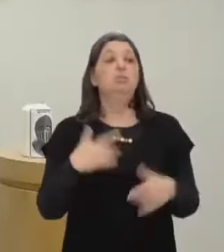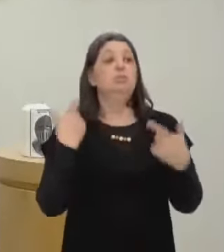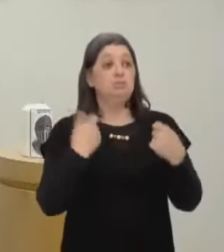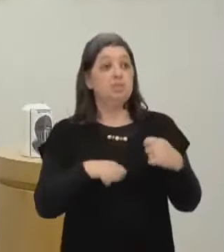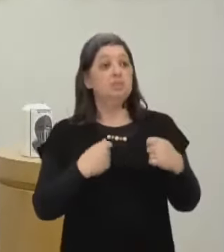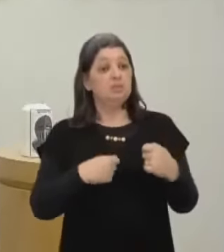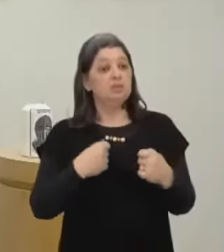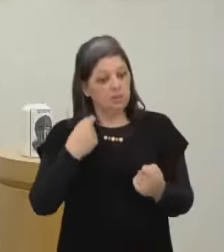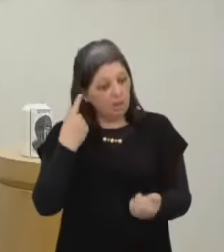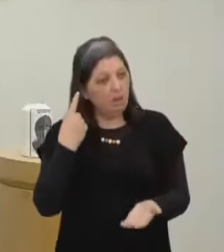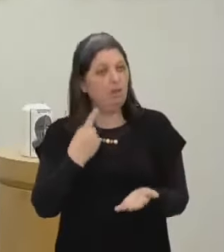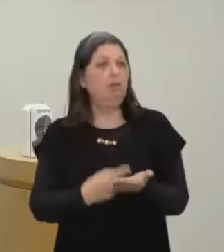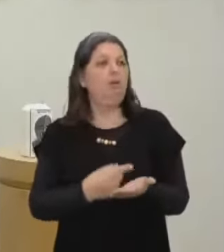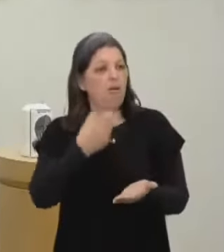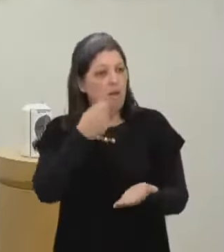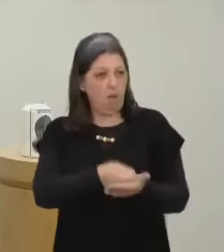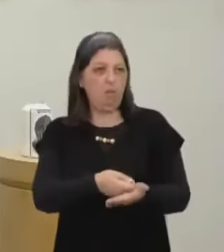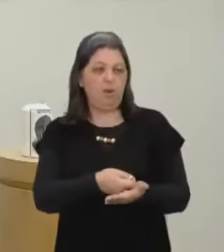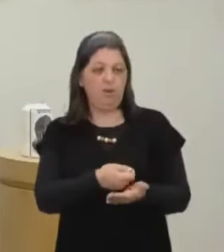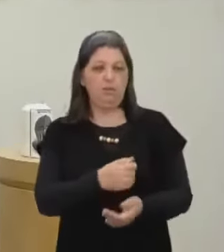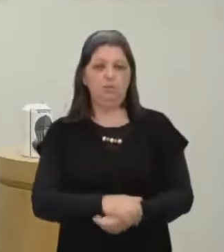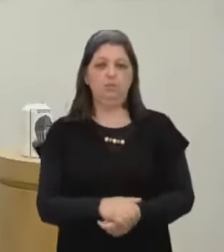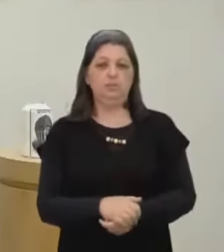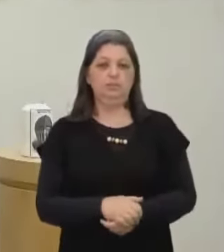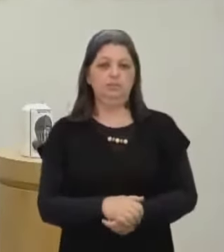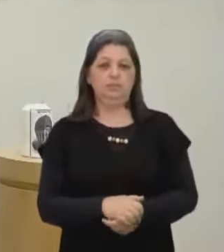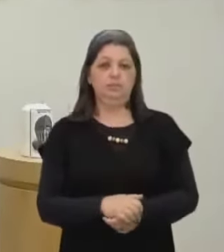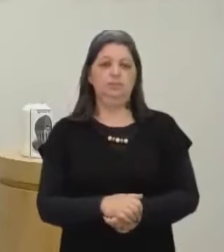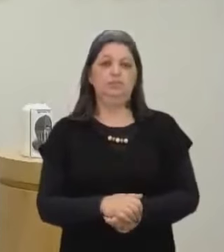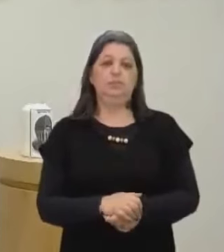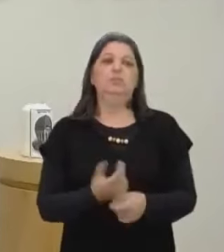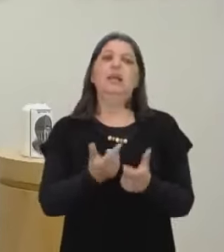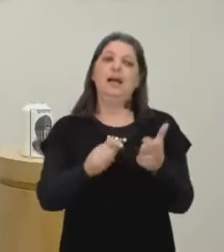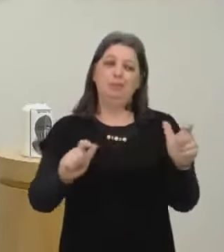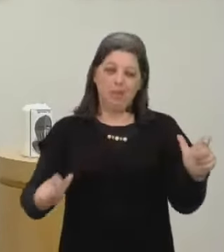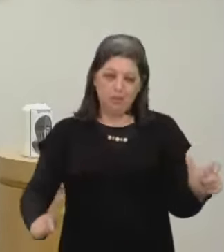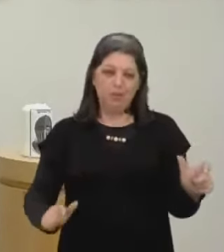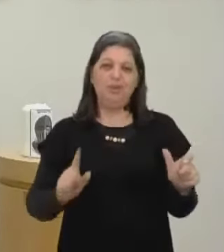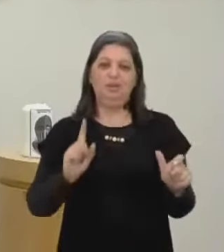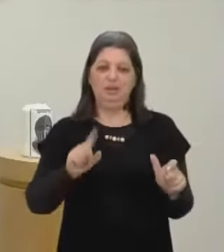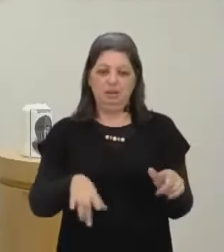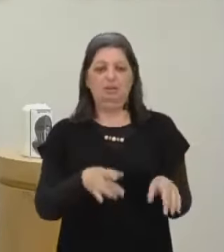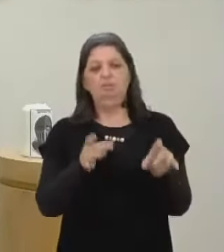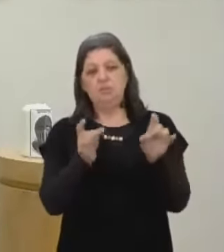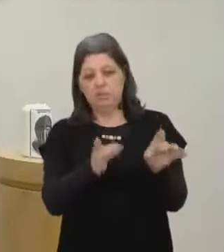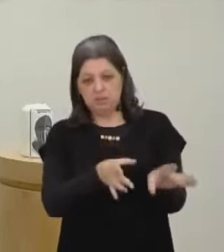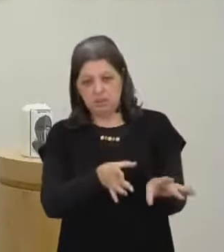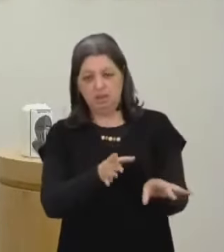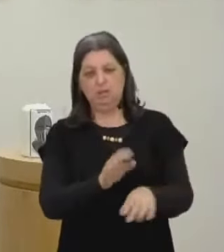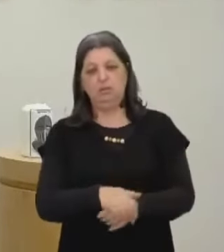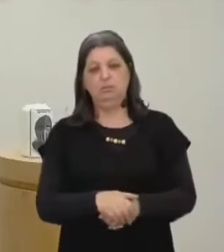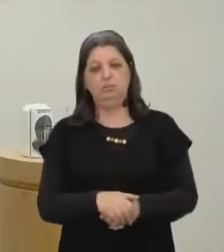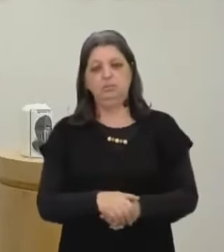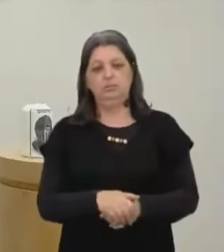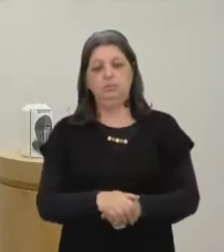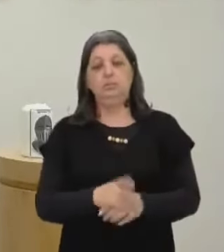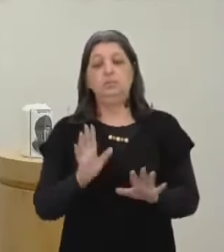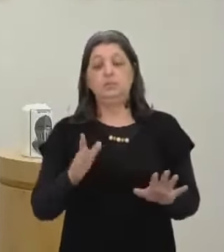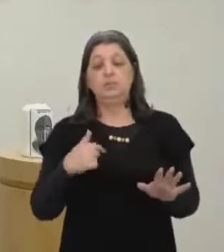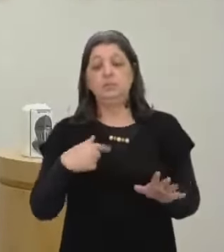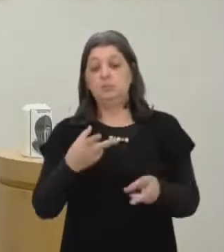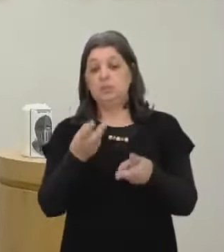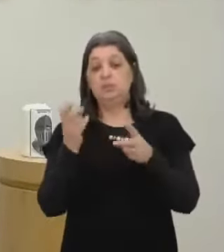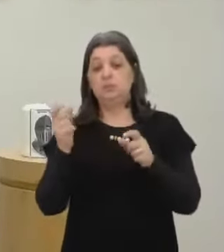convocado, você tem que ir A grande maioria é dispensada A jura bandeira Continua a sua vida Mas a gente tem que perceber agora